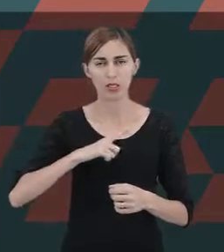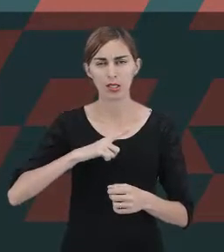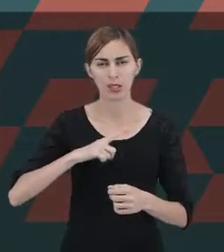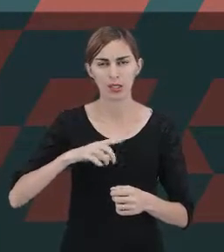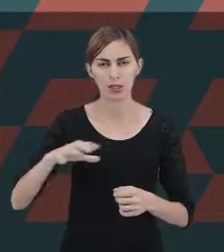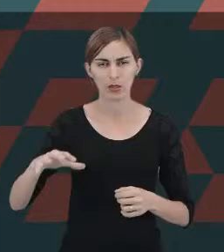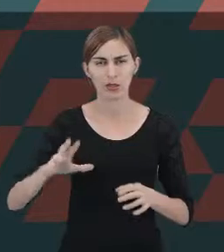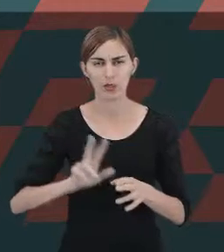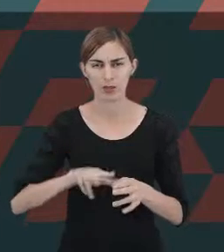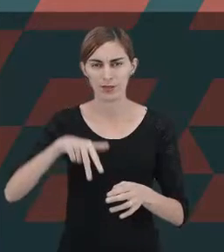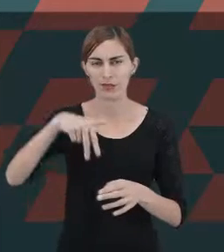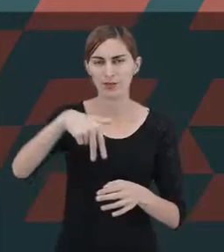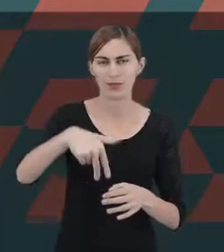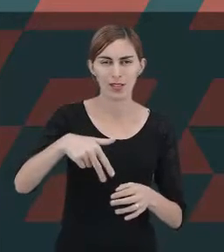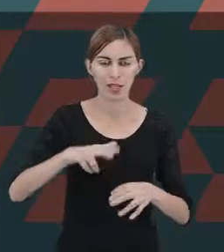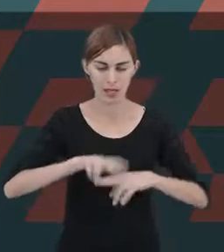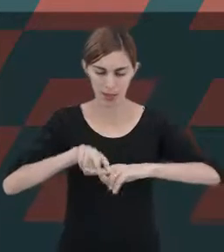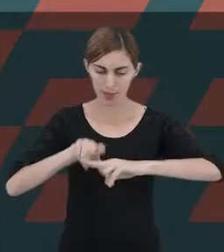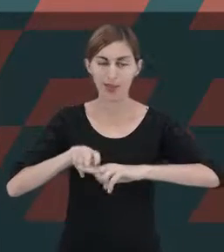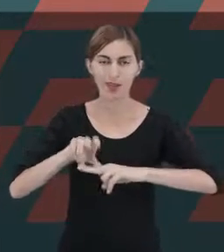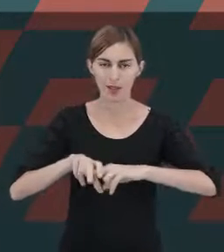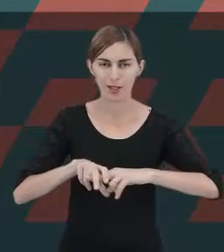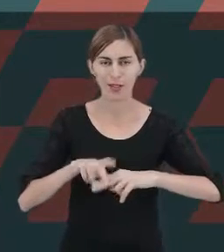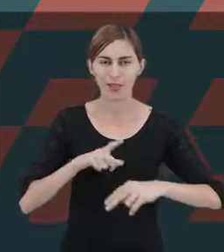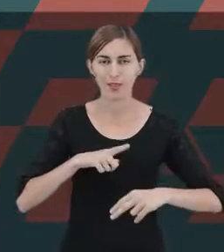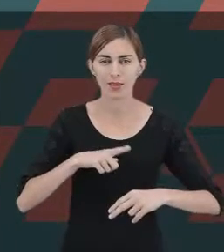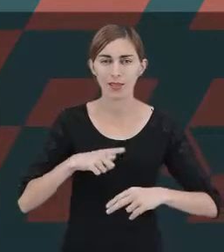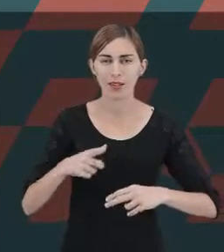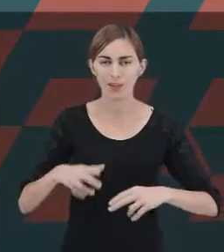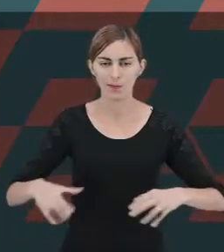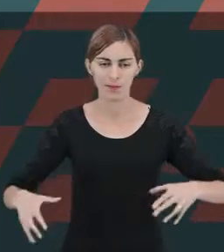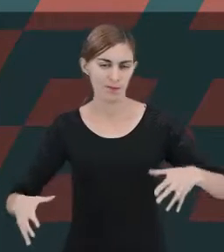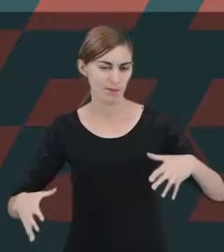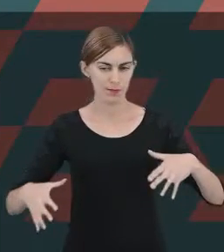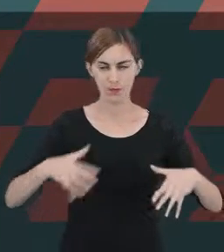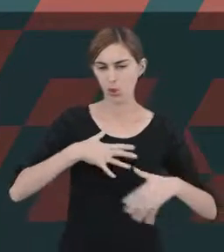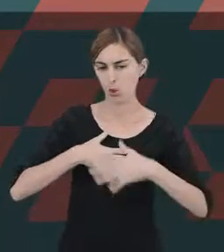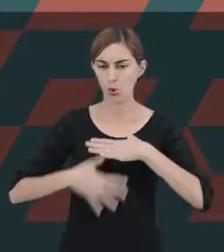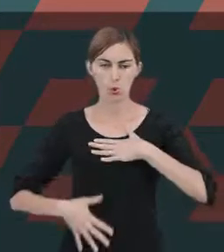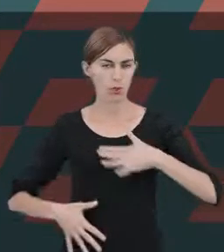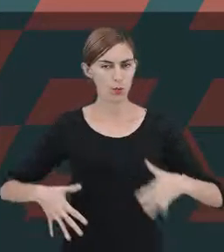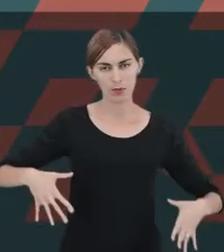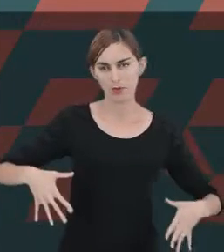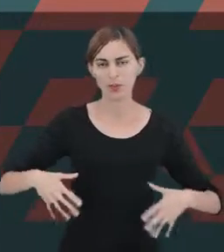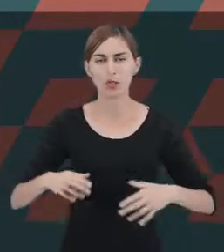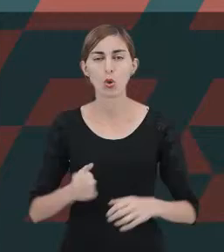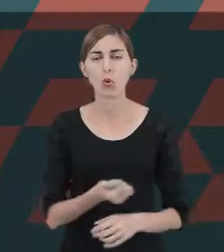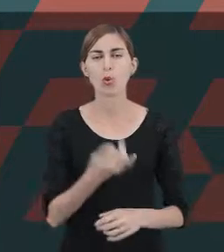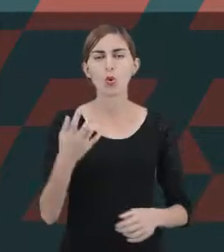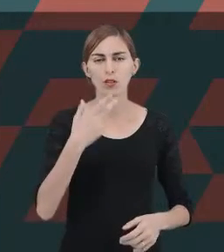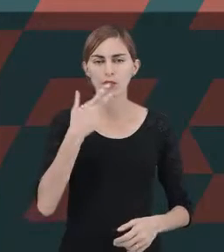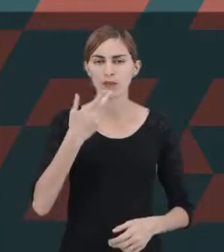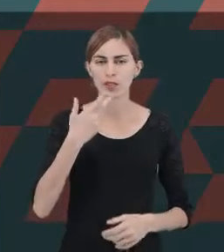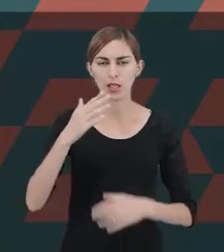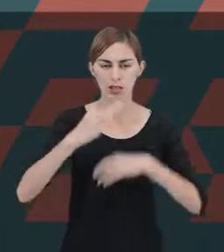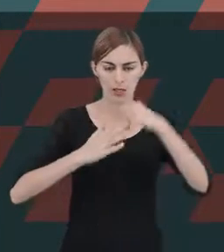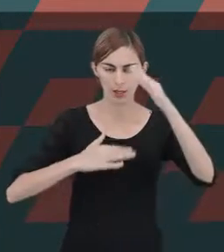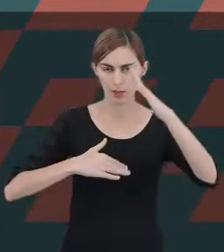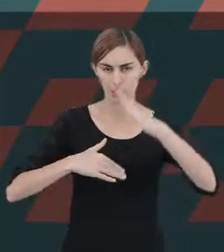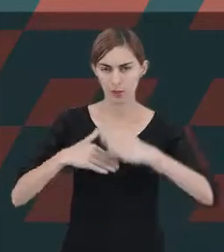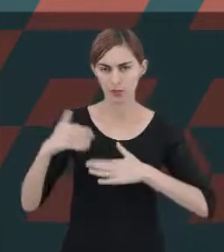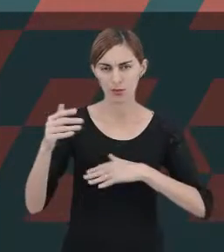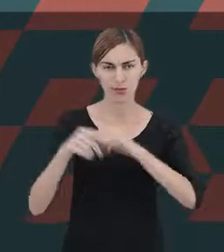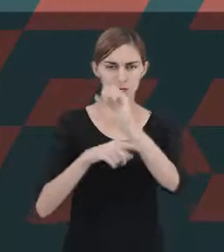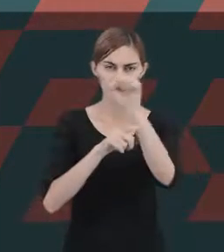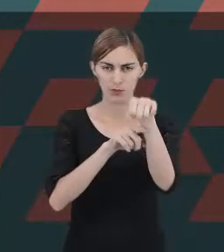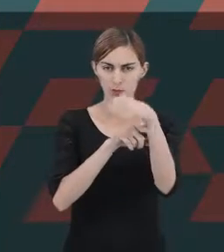apenas uma cadeira, tentando dar sustentação ao seu corpo. Quando nós falamos de capacidades motoras